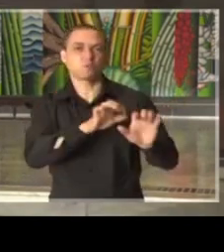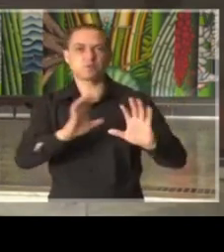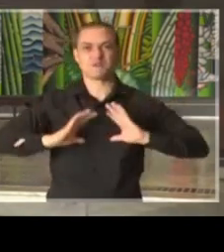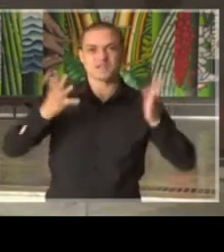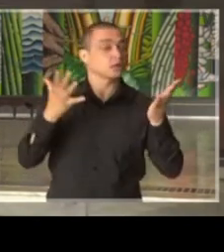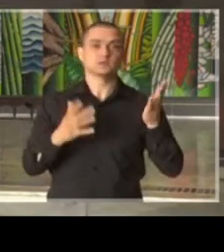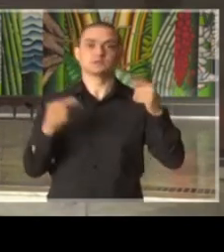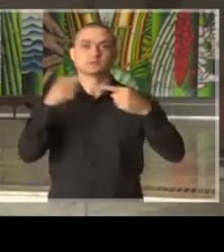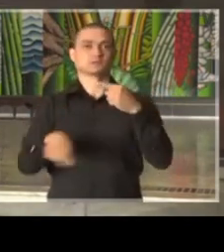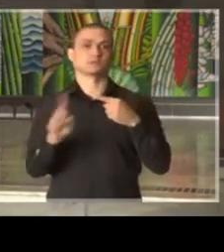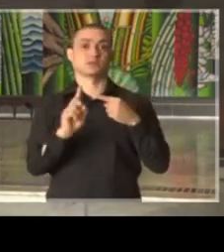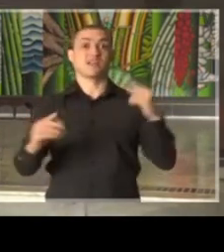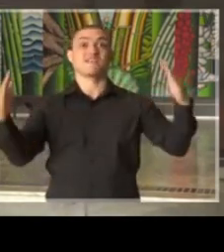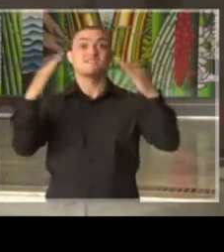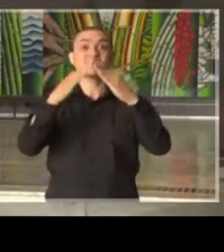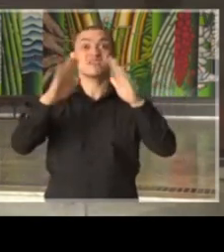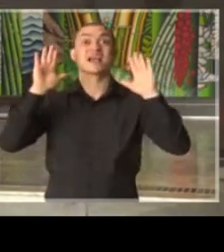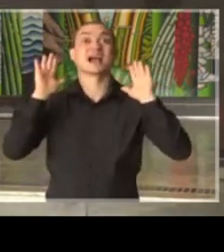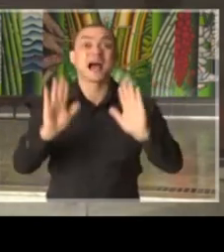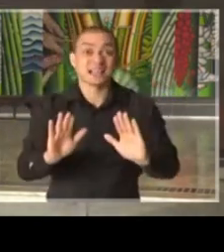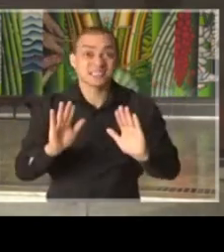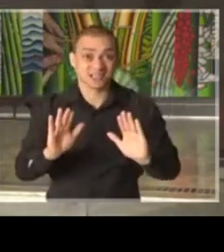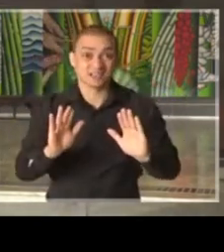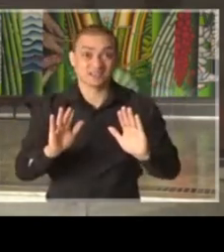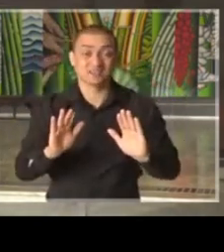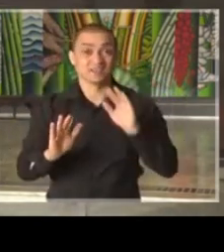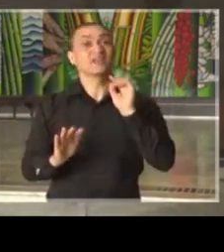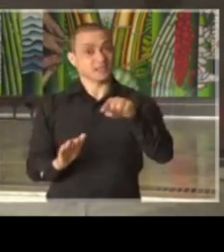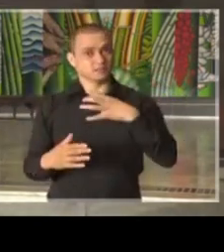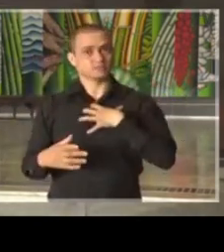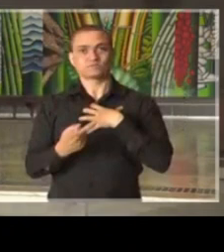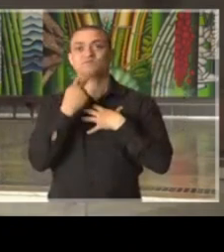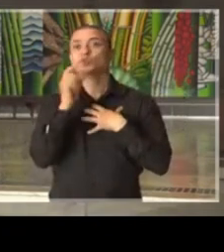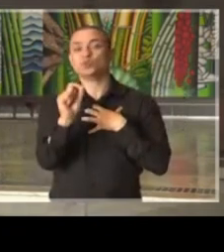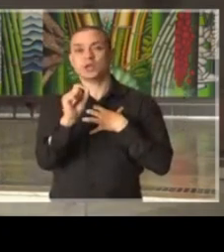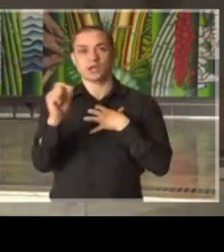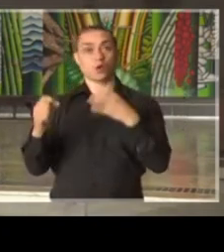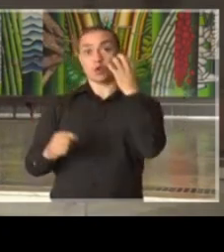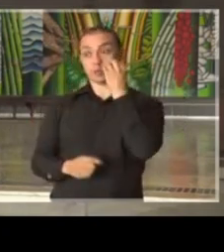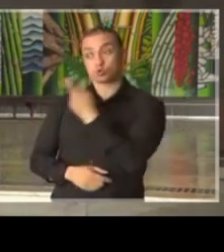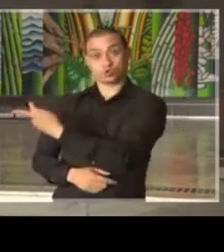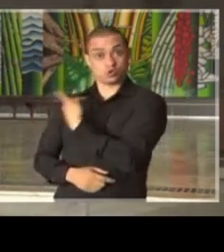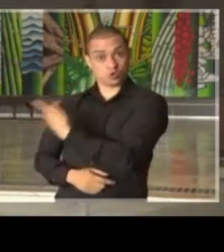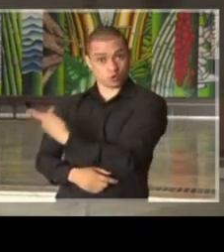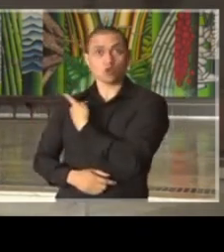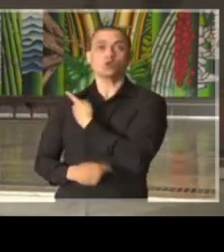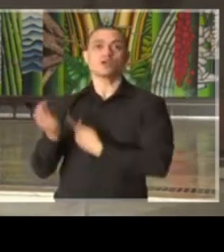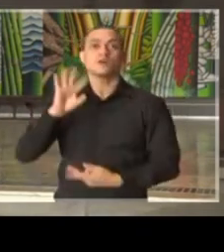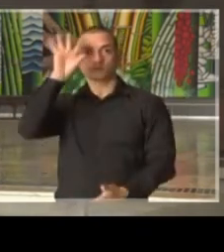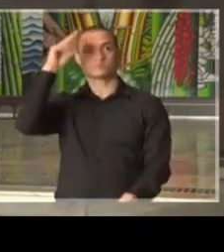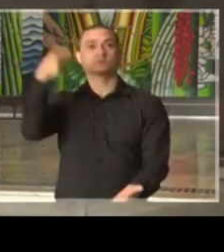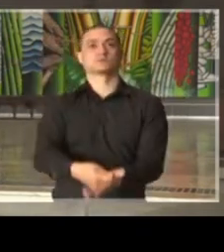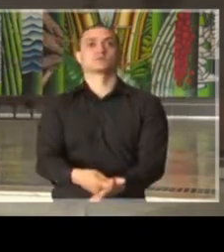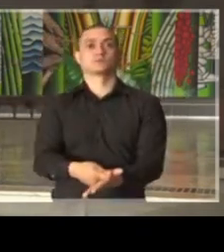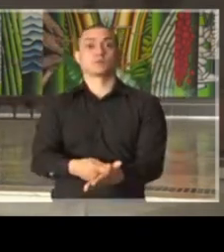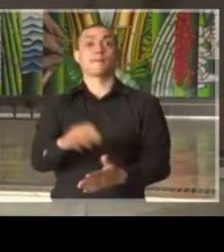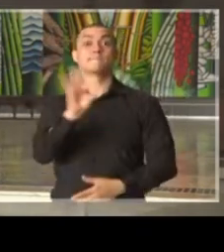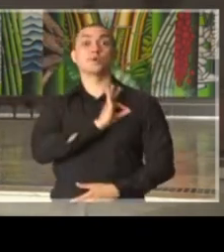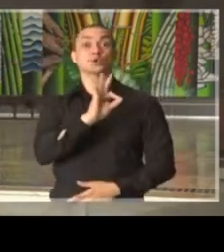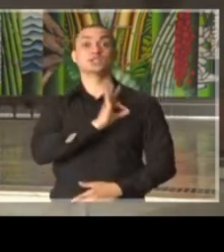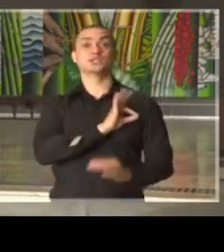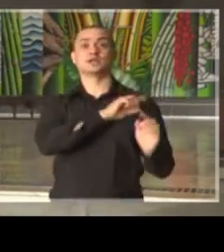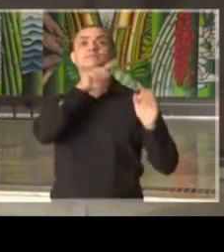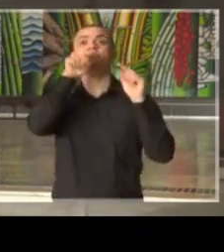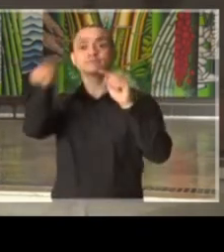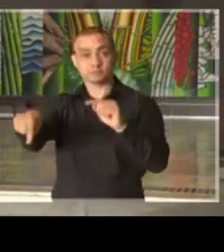celebração. Fiquem em casa, e nesse sentido quero dizer que Bruno Covas e eu vamos adotar medidas policiais